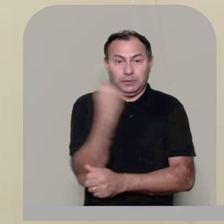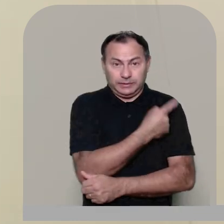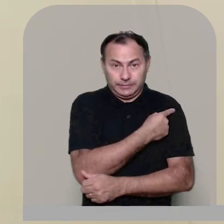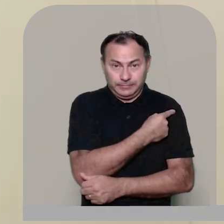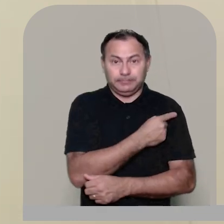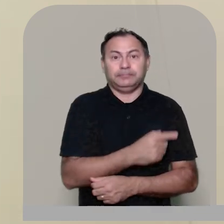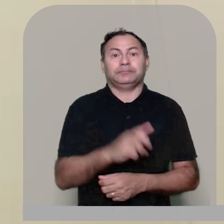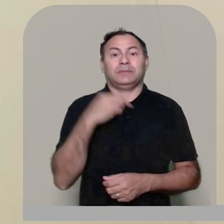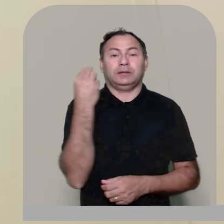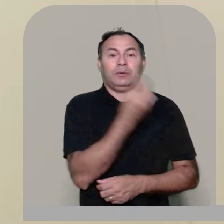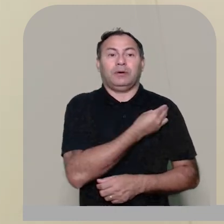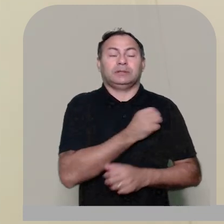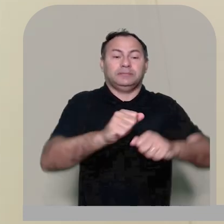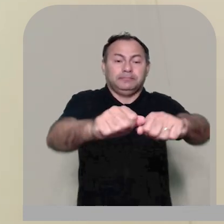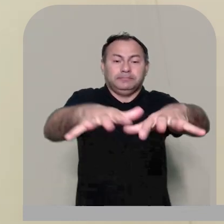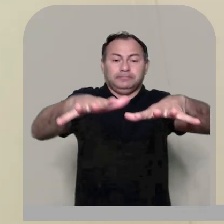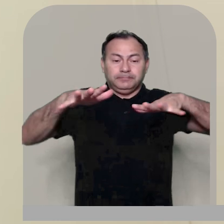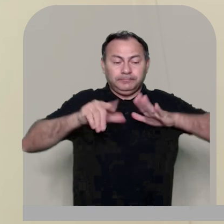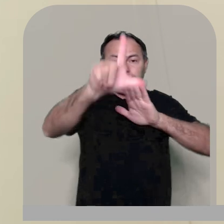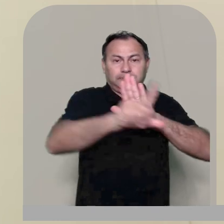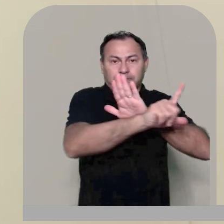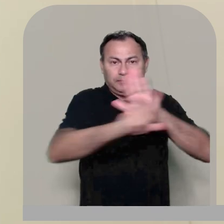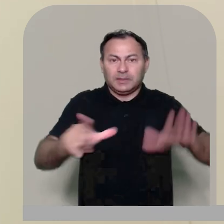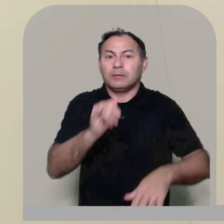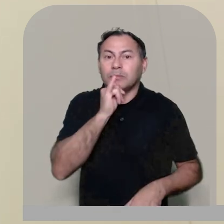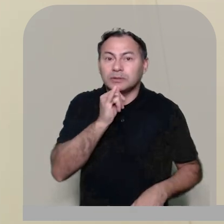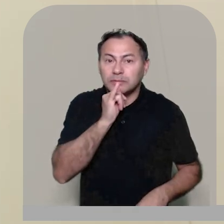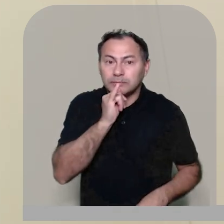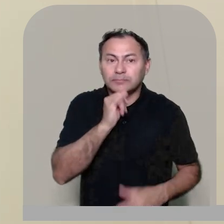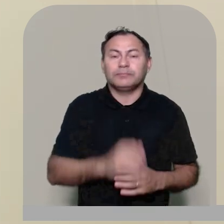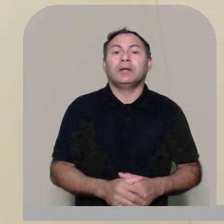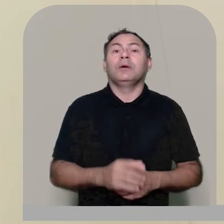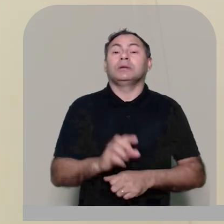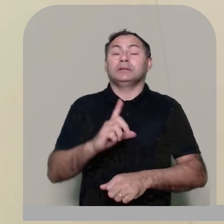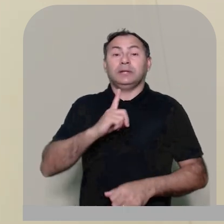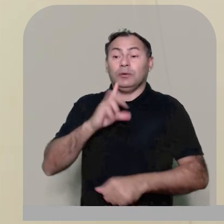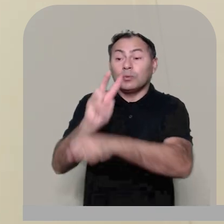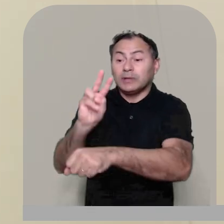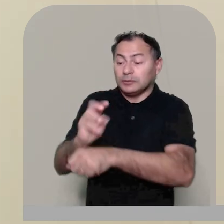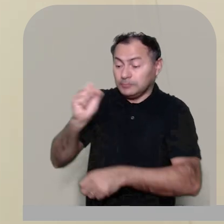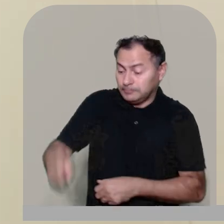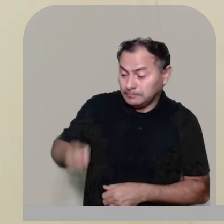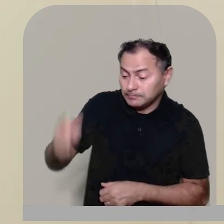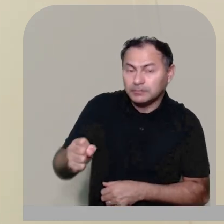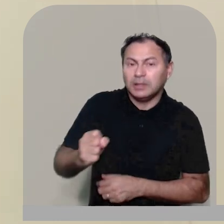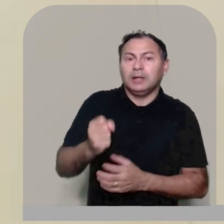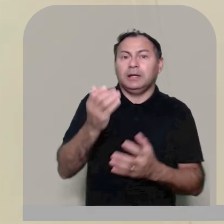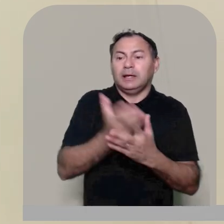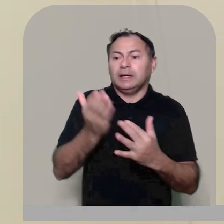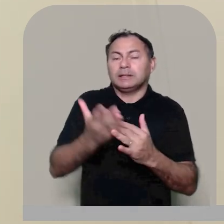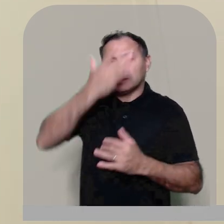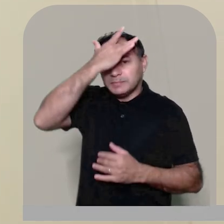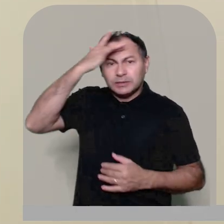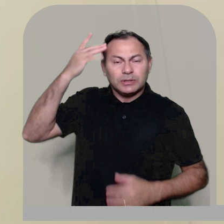em nossas assembleias litúrgicas por exemplo um cuidado pastoral entre